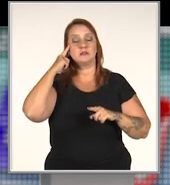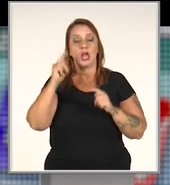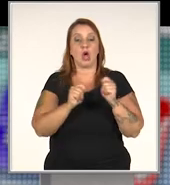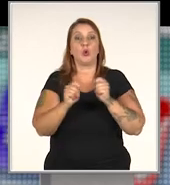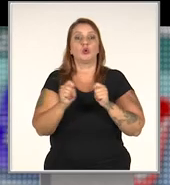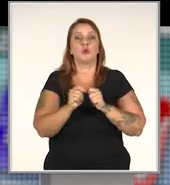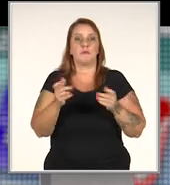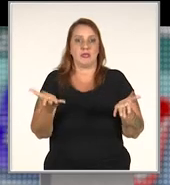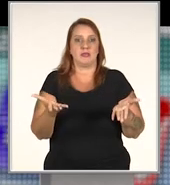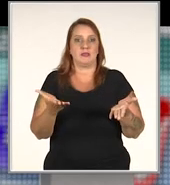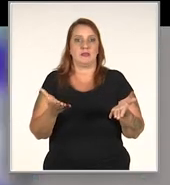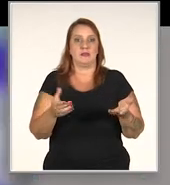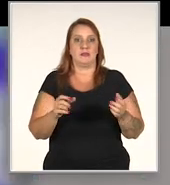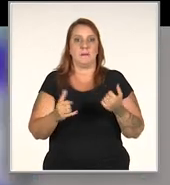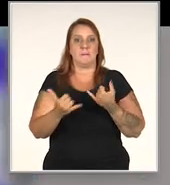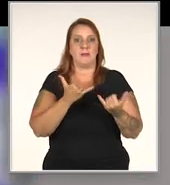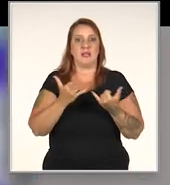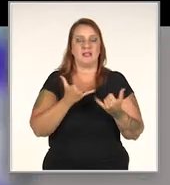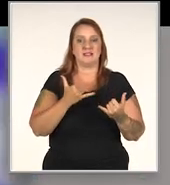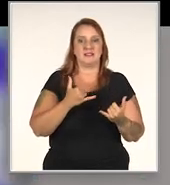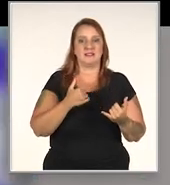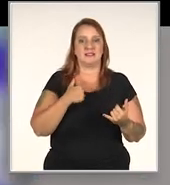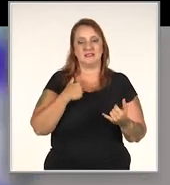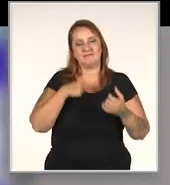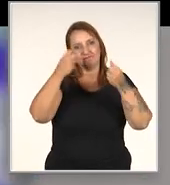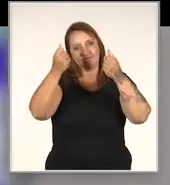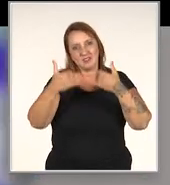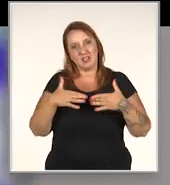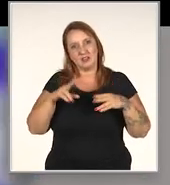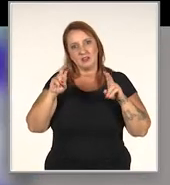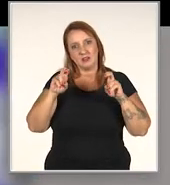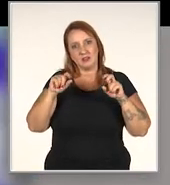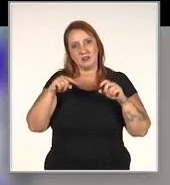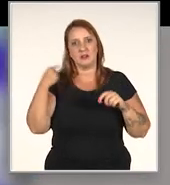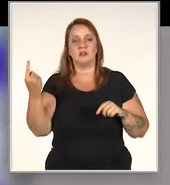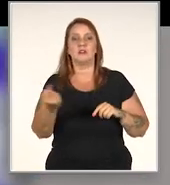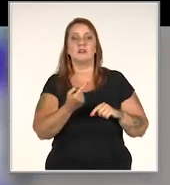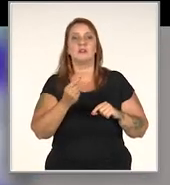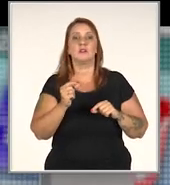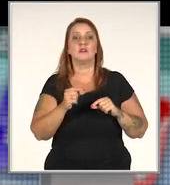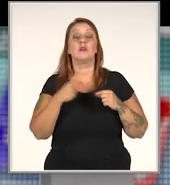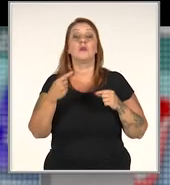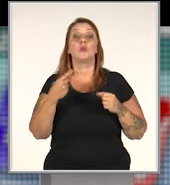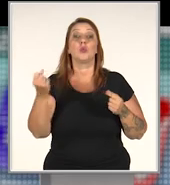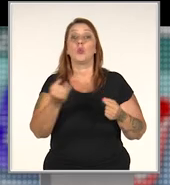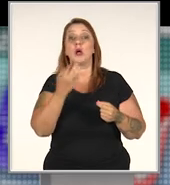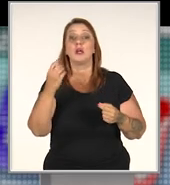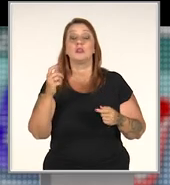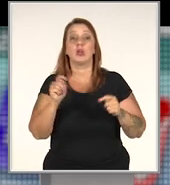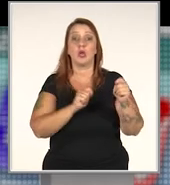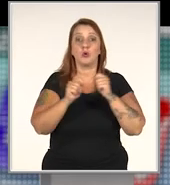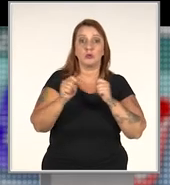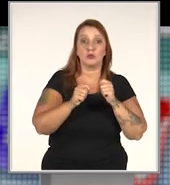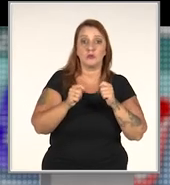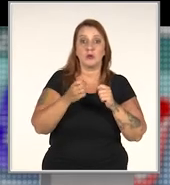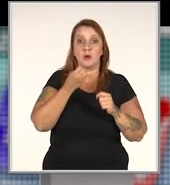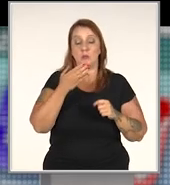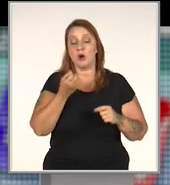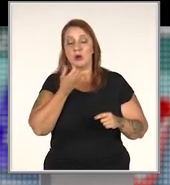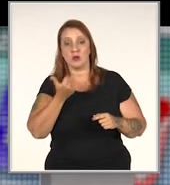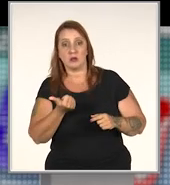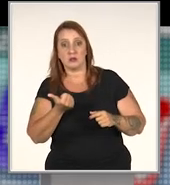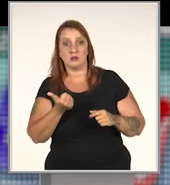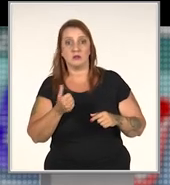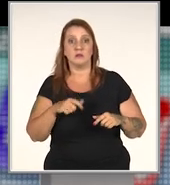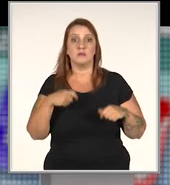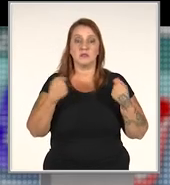numa provável economia. E aí fica aquela questão que eu queria que você esclarecesse um pouquinho para a gente, até que ponto é economia, até que ponto é